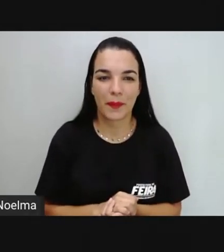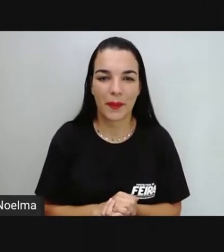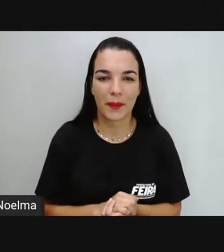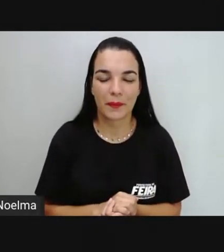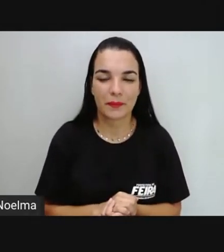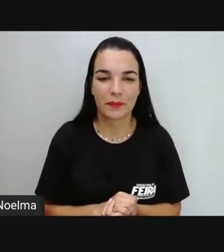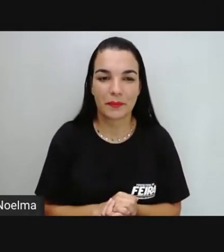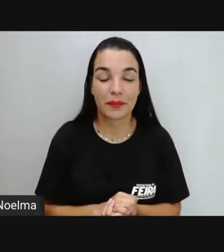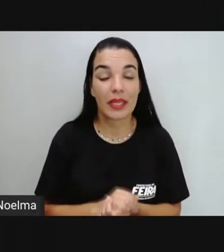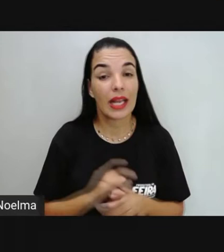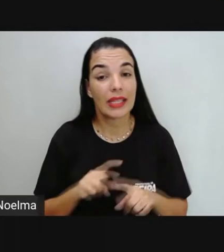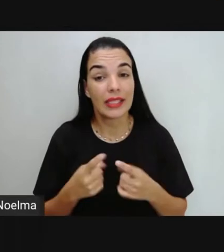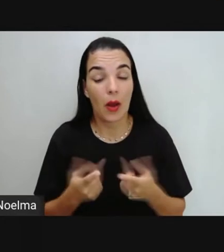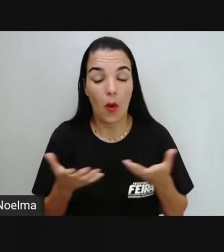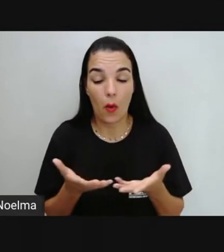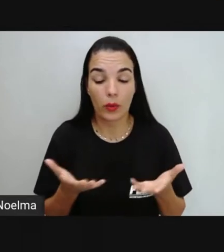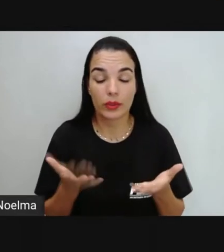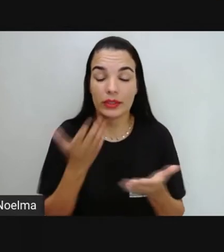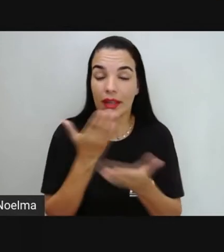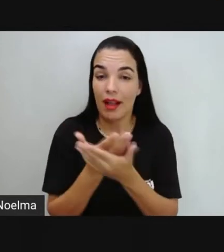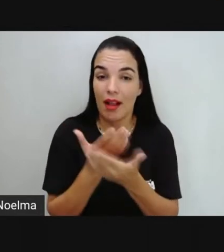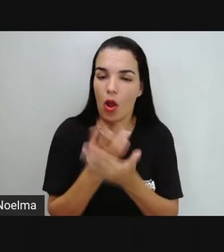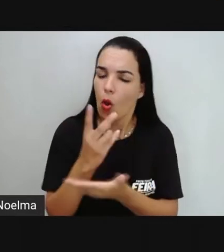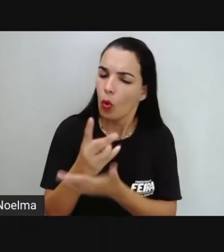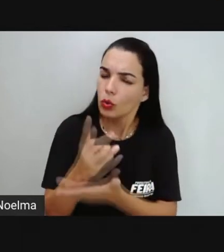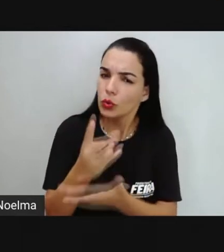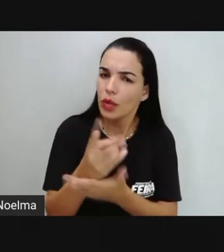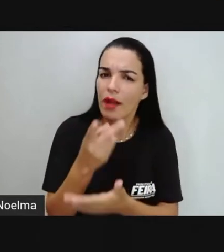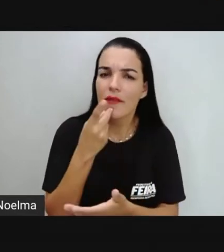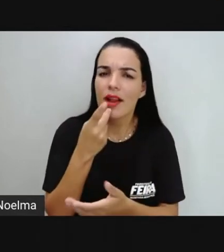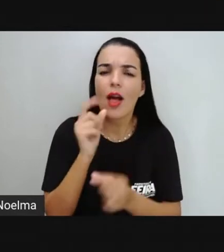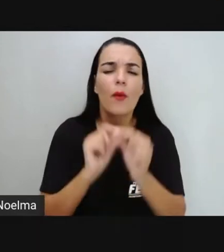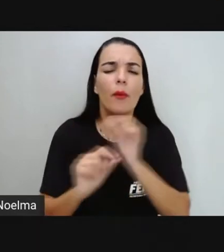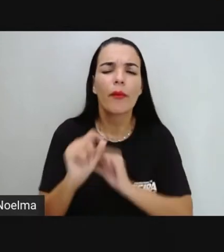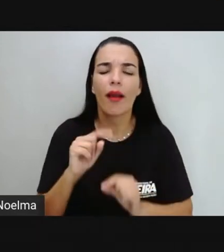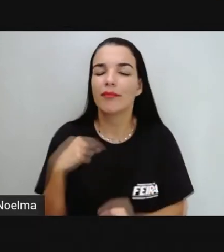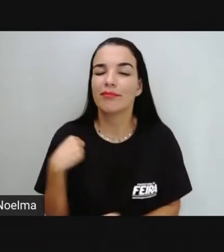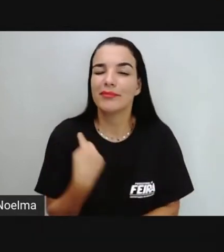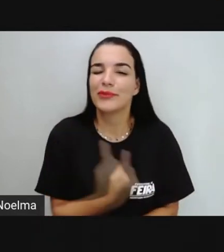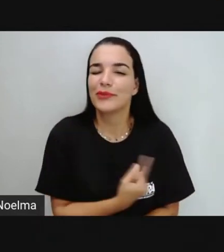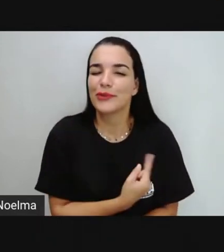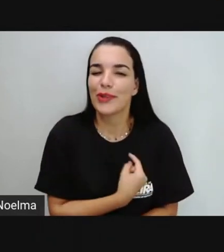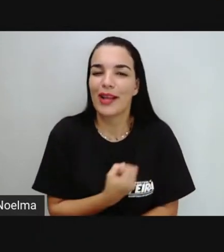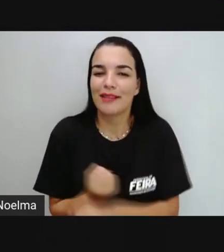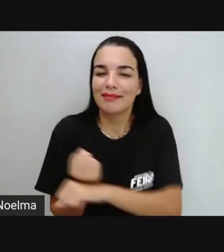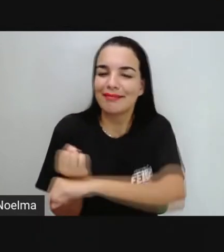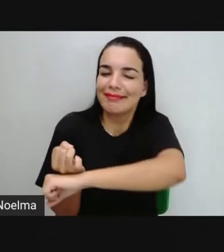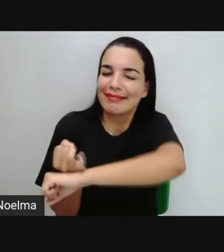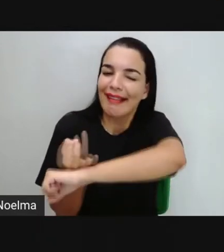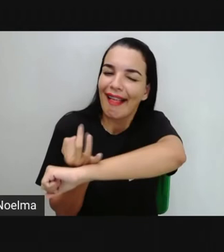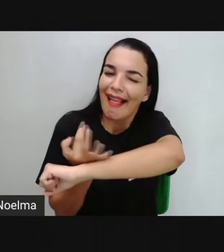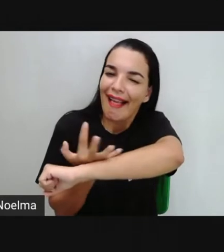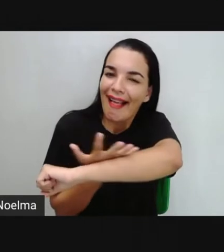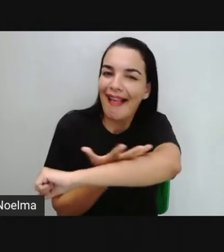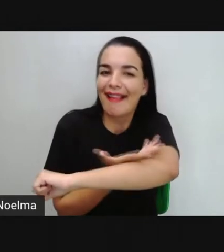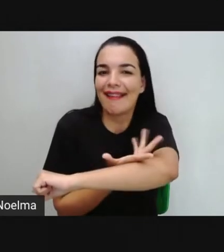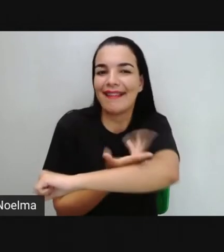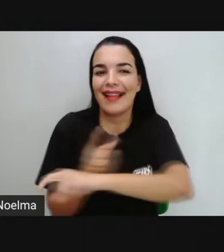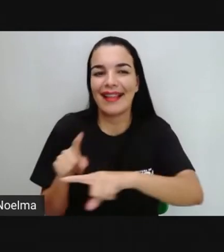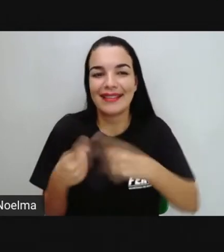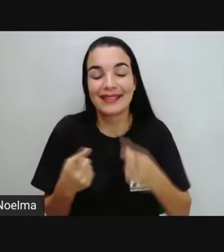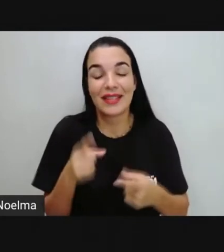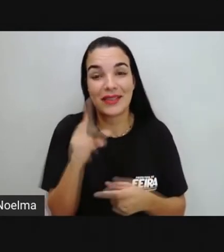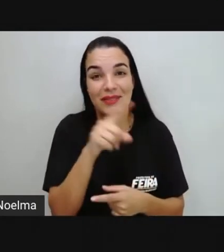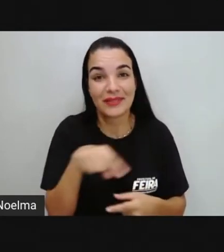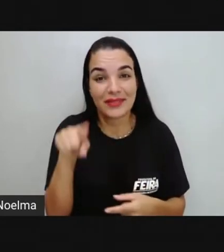E na aula de hoje a gente continuará a falar sobre as nossas emoções e para isso a Pró trouxe